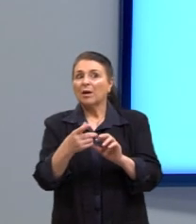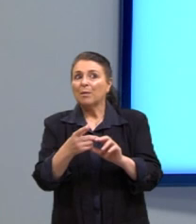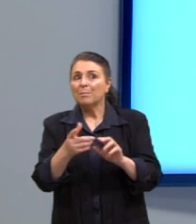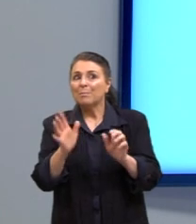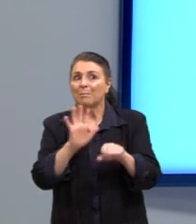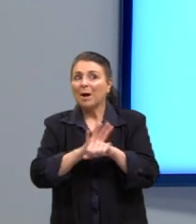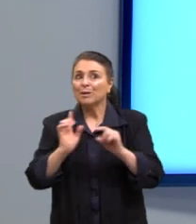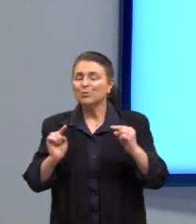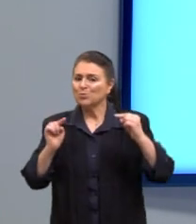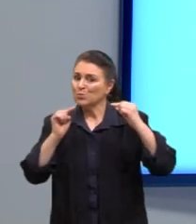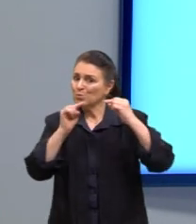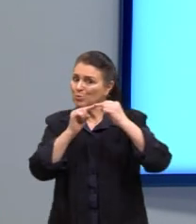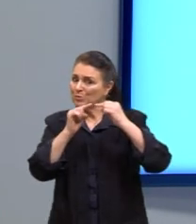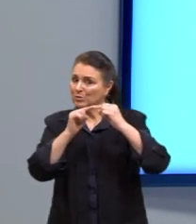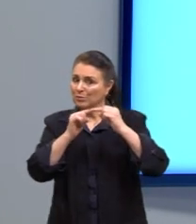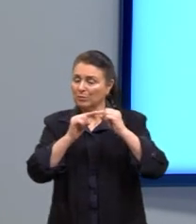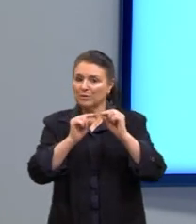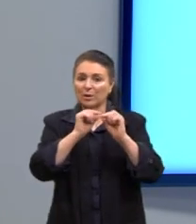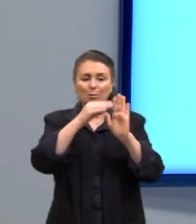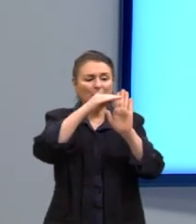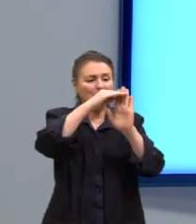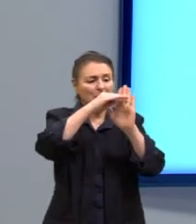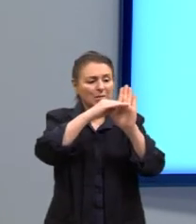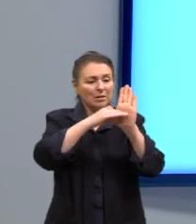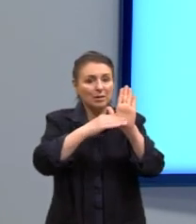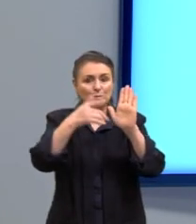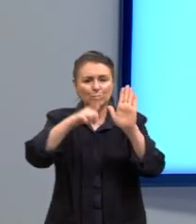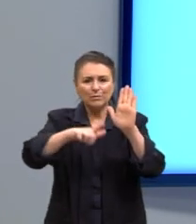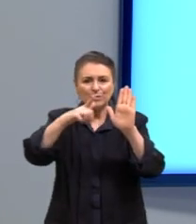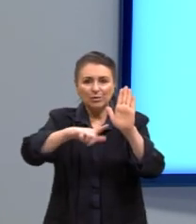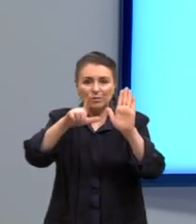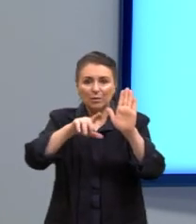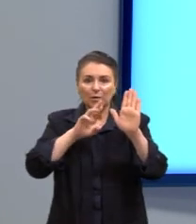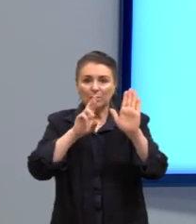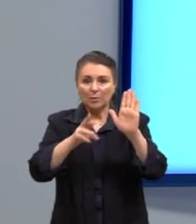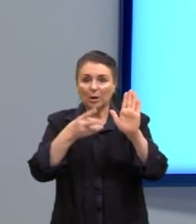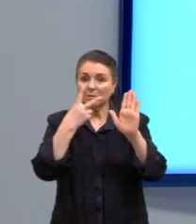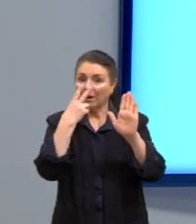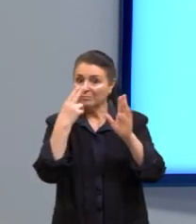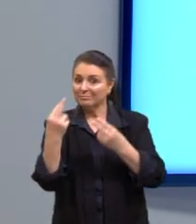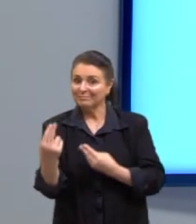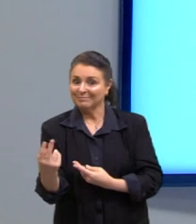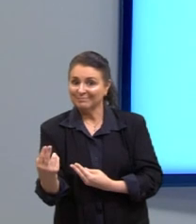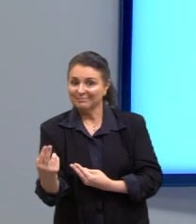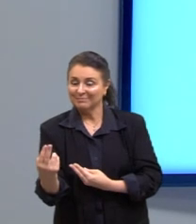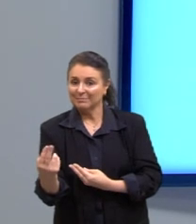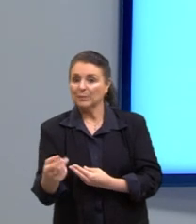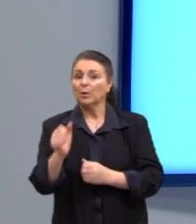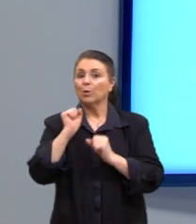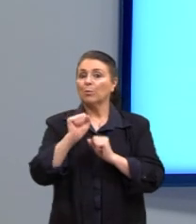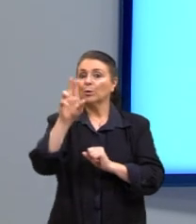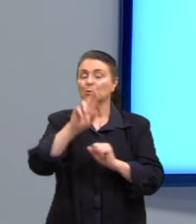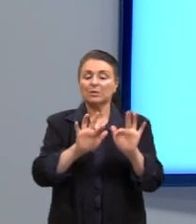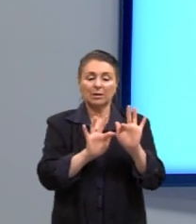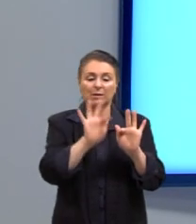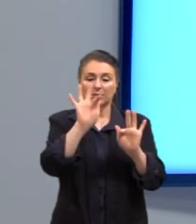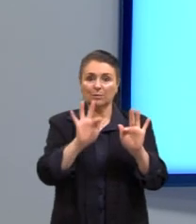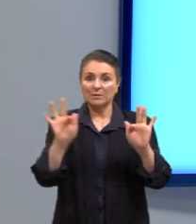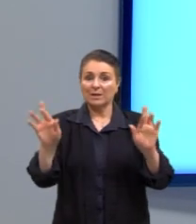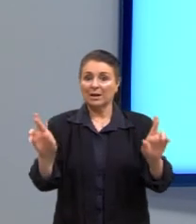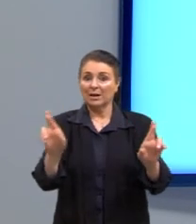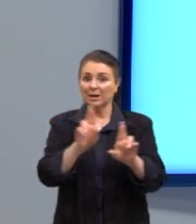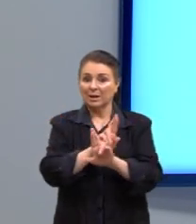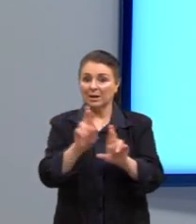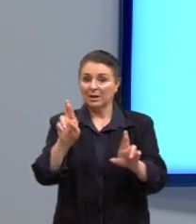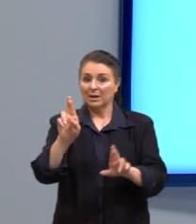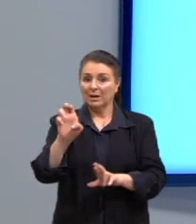objetivo. Nós vamos listar as repetições. Ou ainda, nós podemos utilizar a frequência relativa